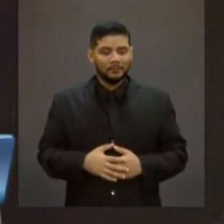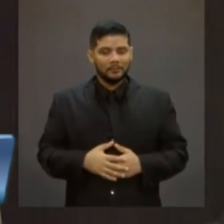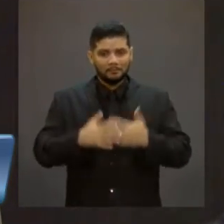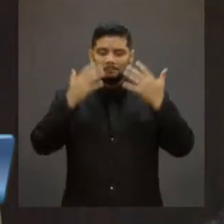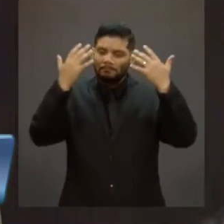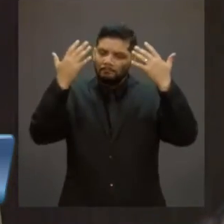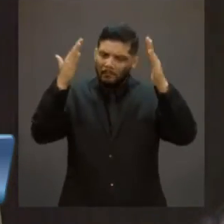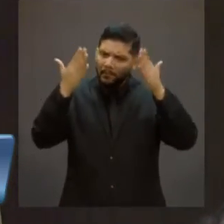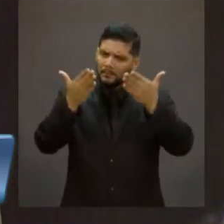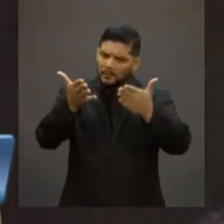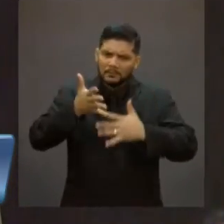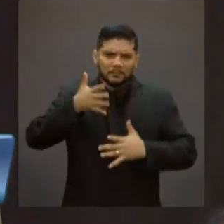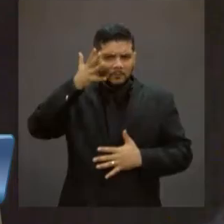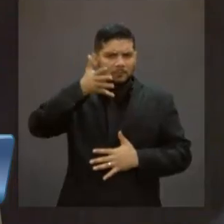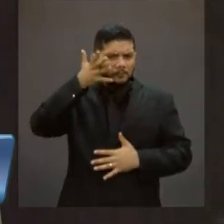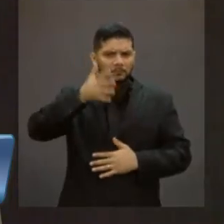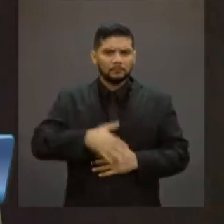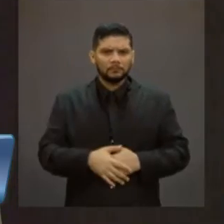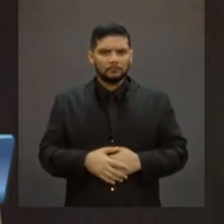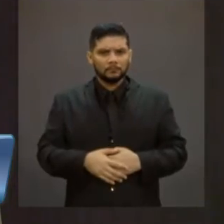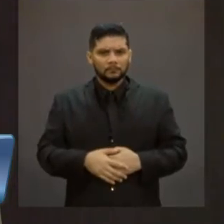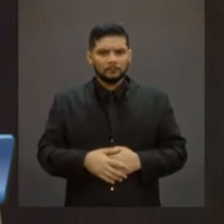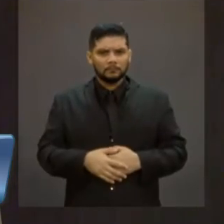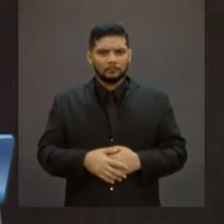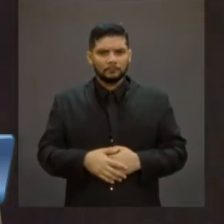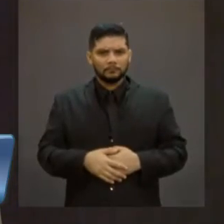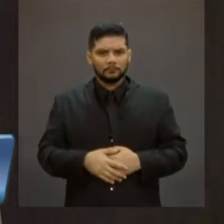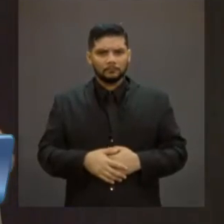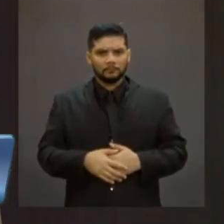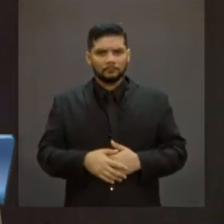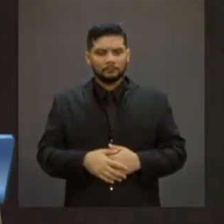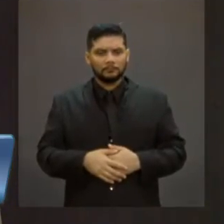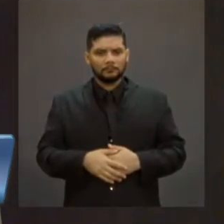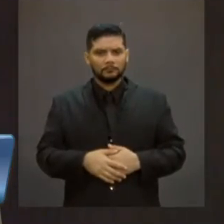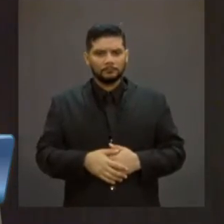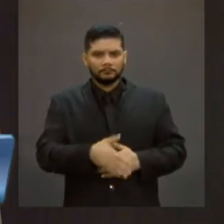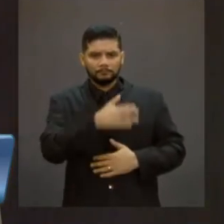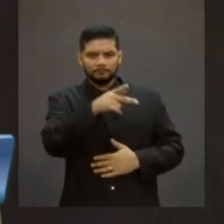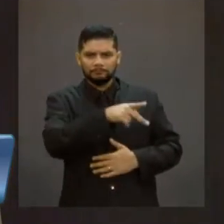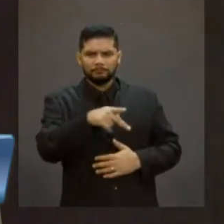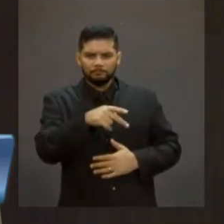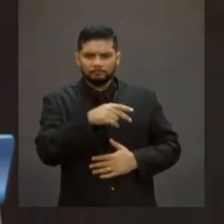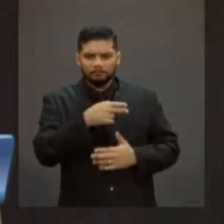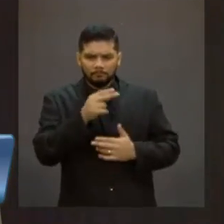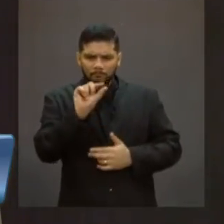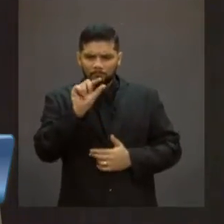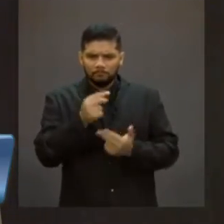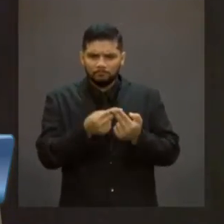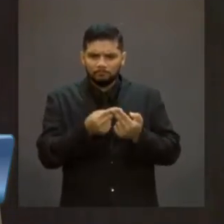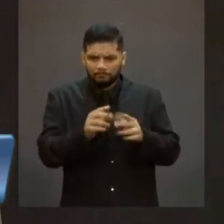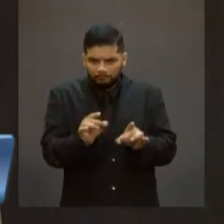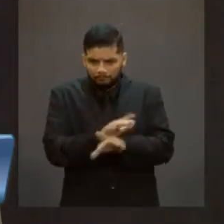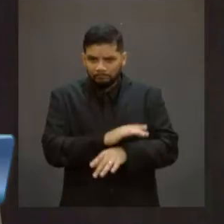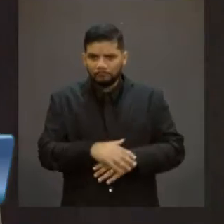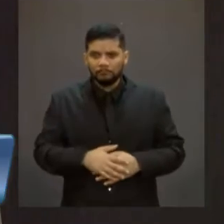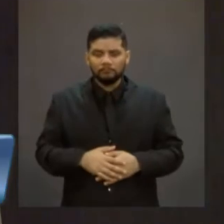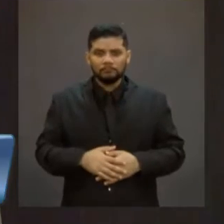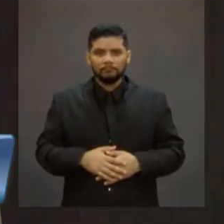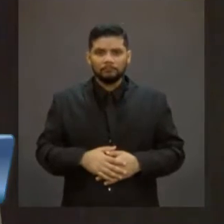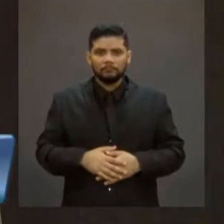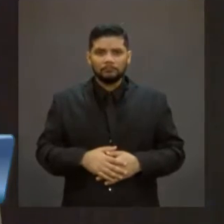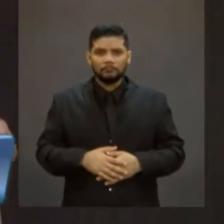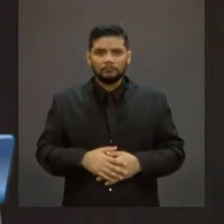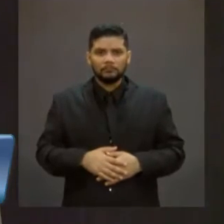Eu concluo, peço a paciência de V. Exª, Presidenta, no sentido de ressaltar,